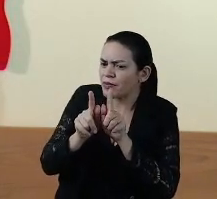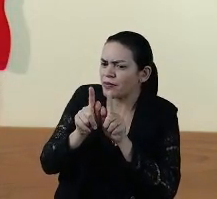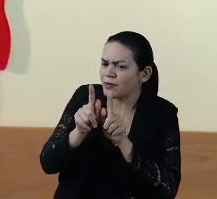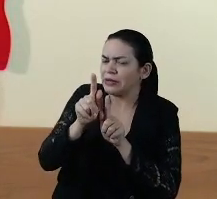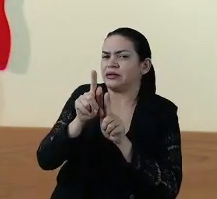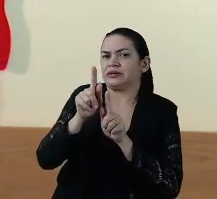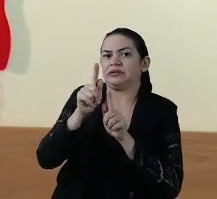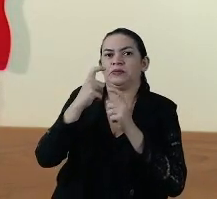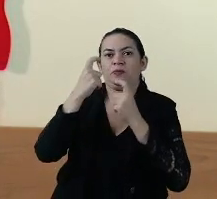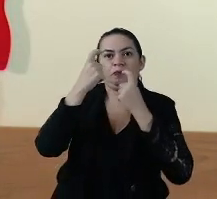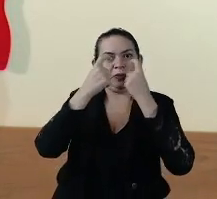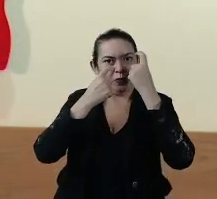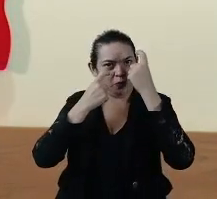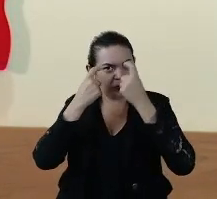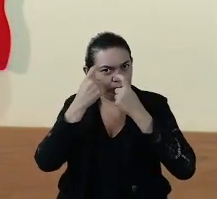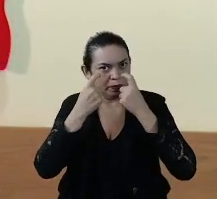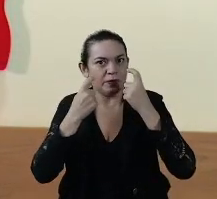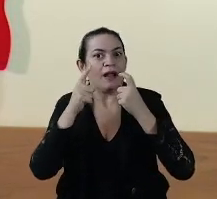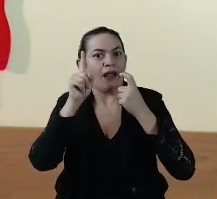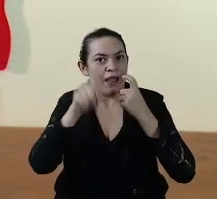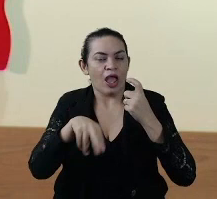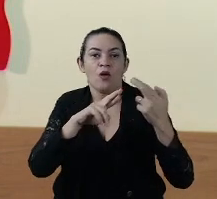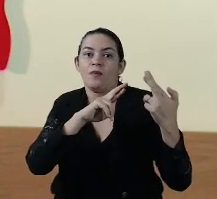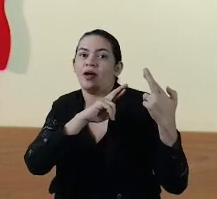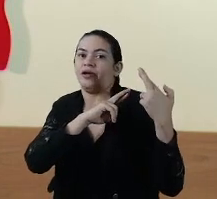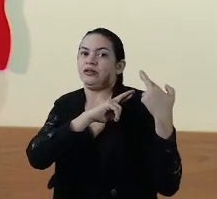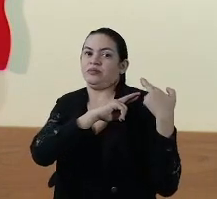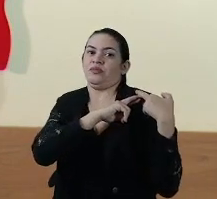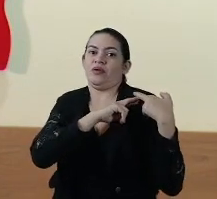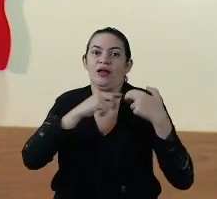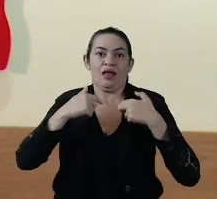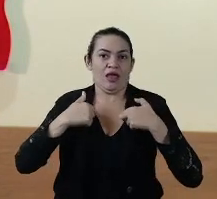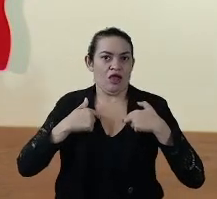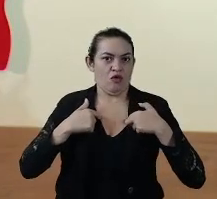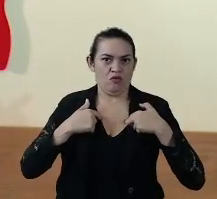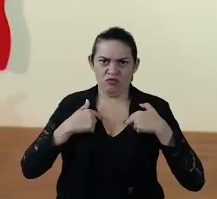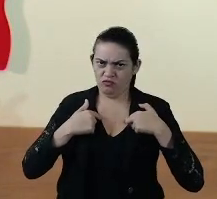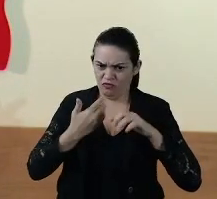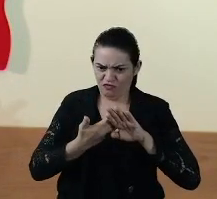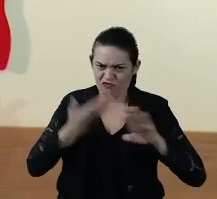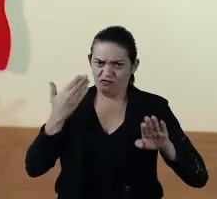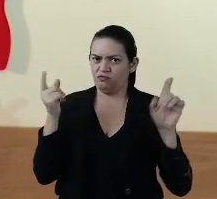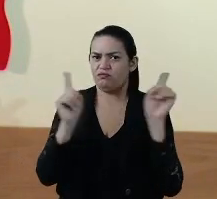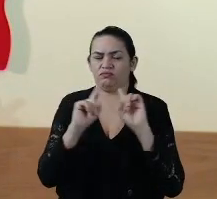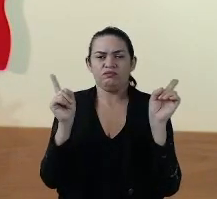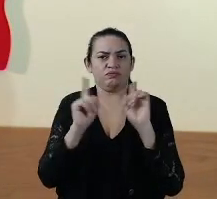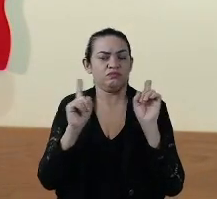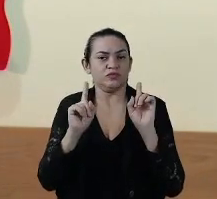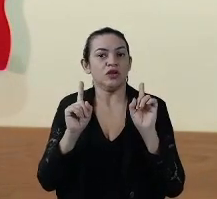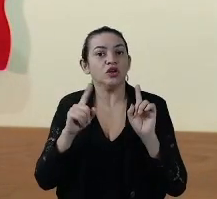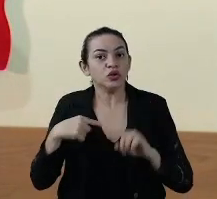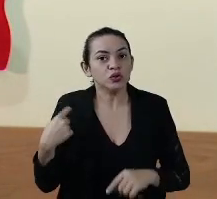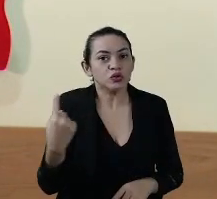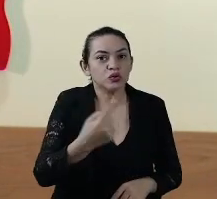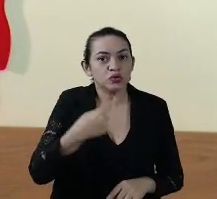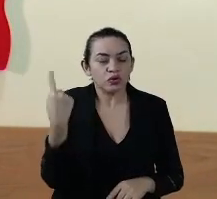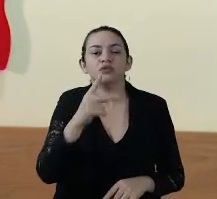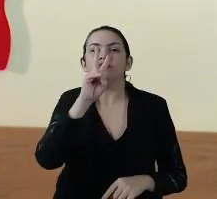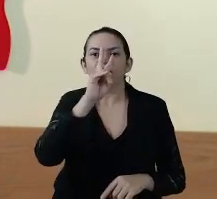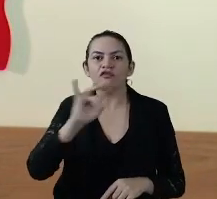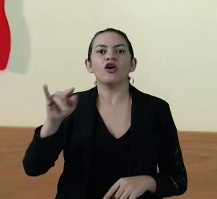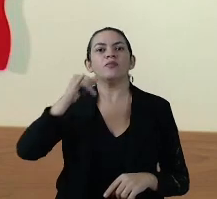preocupantes. Mas, esta é uma responsabilidade da qual eu não me afasto. Nós